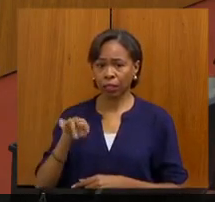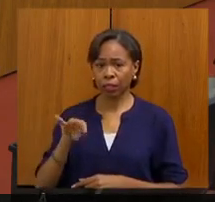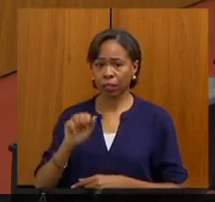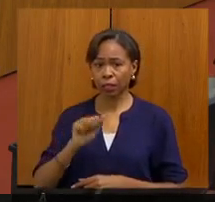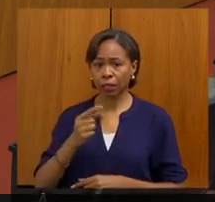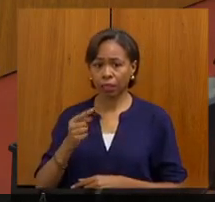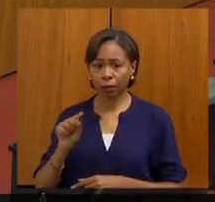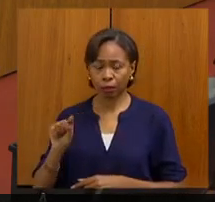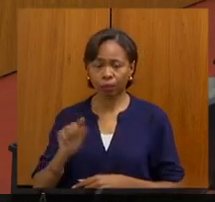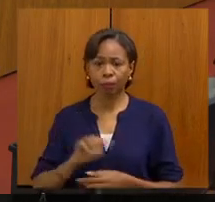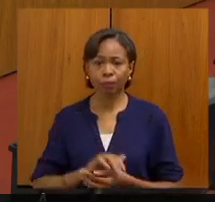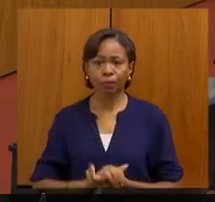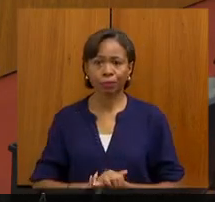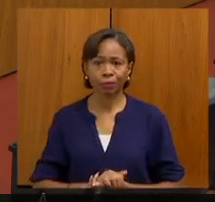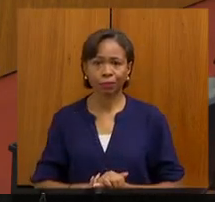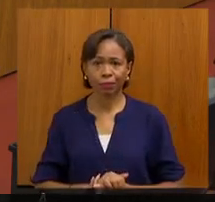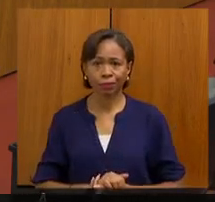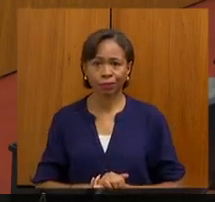O deputado...